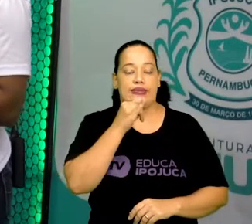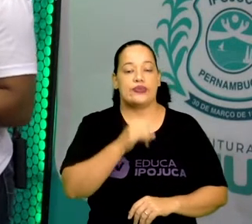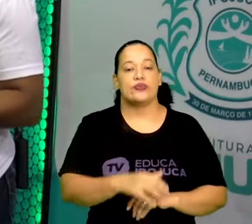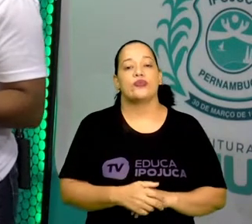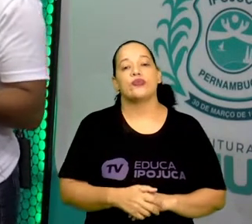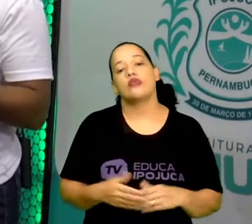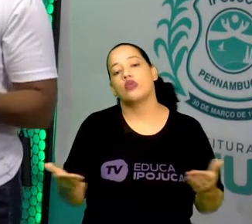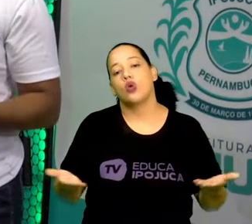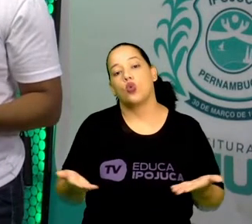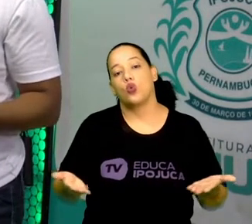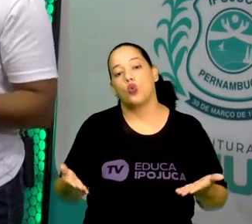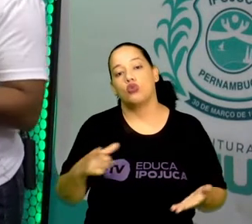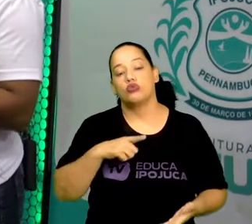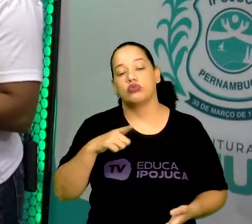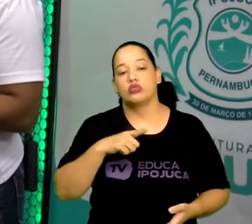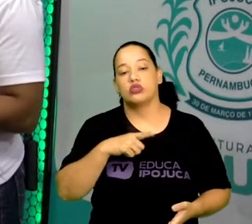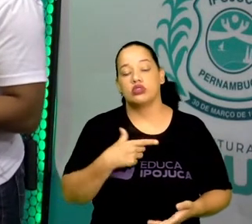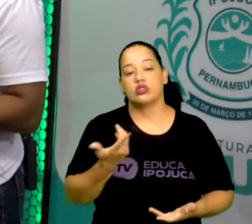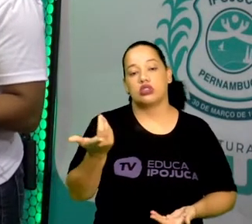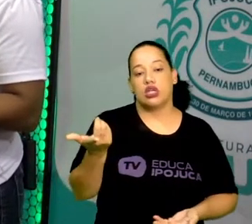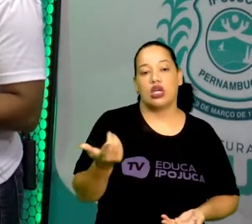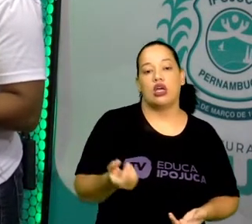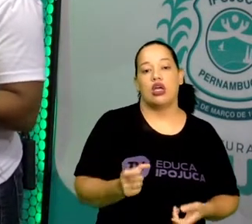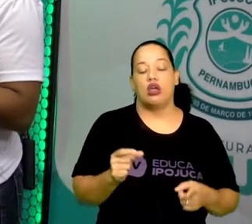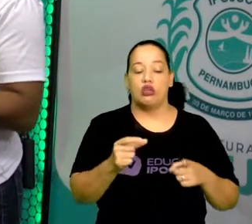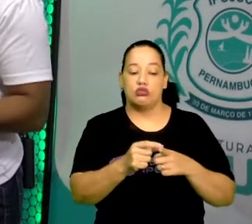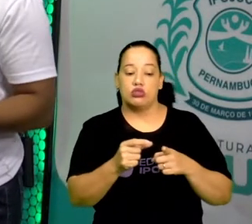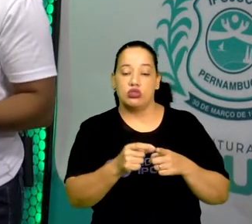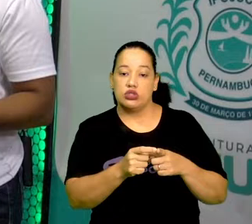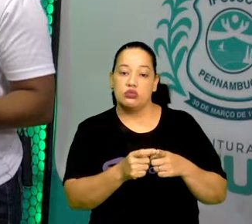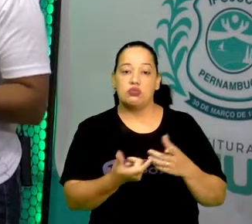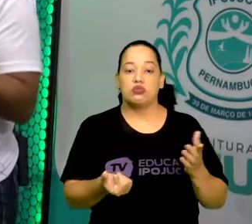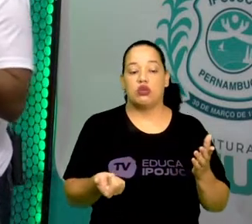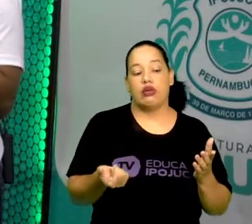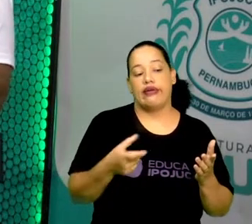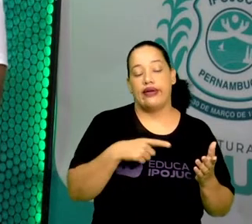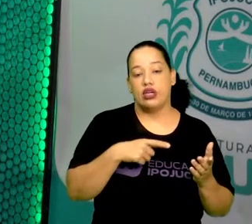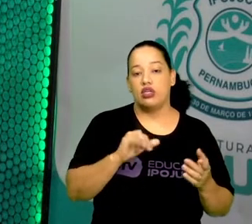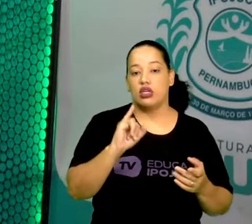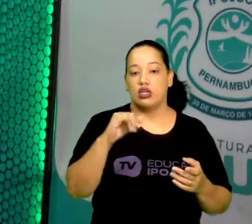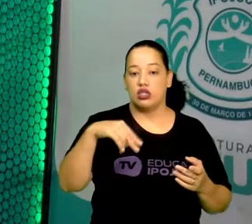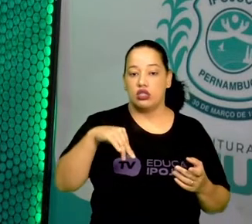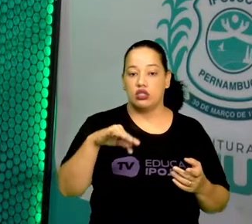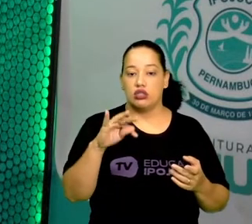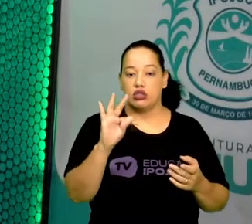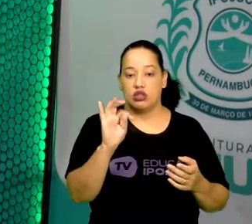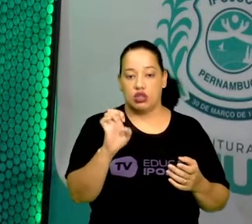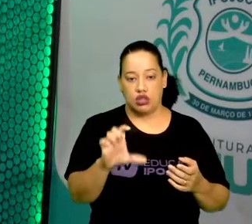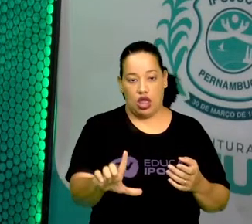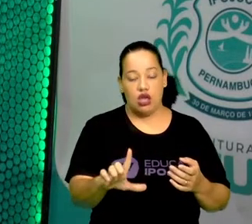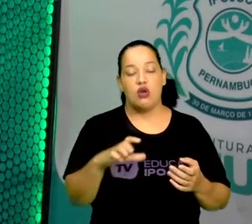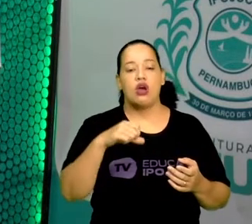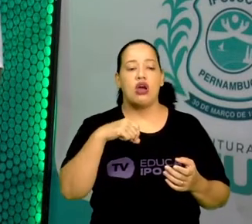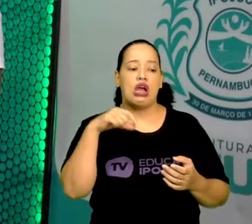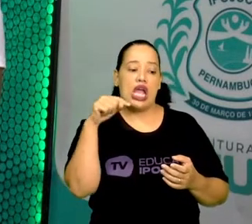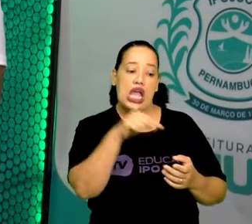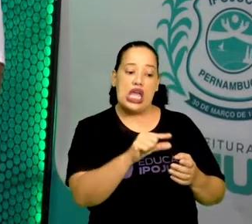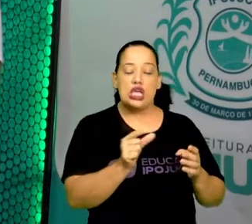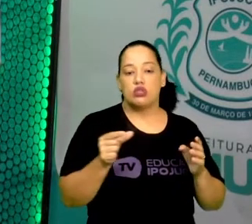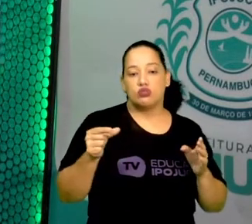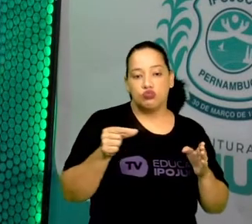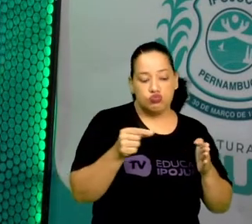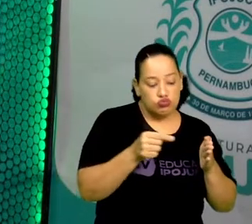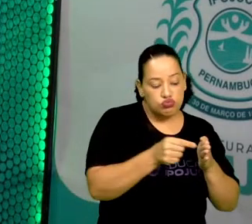Atualmente, processadores e chips da Intel, elas produzem chips com a espessura de